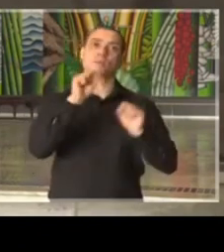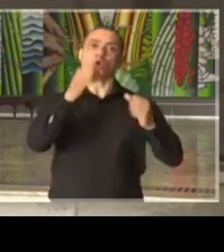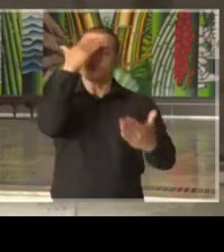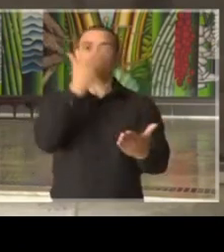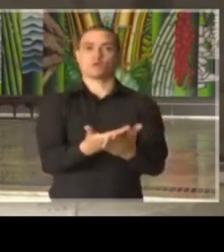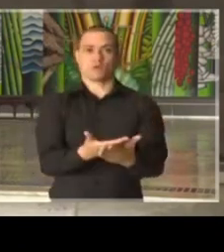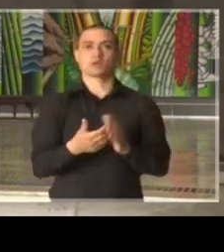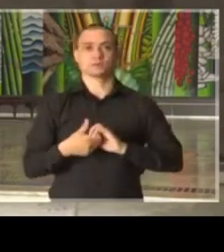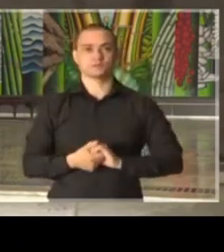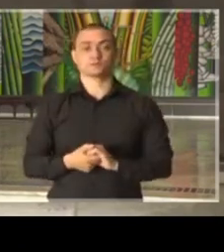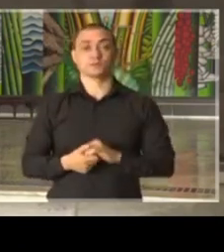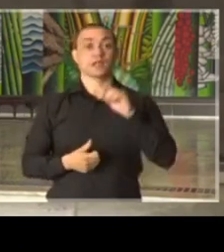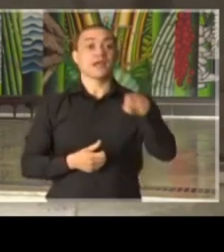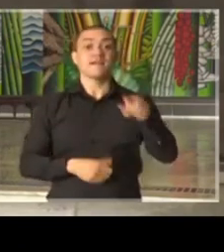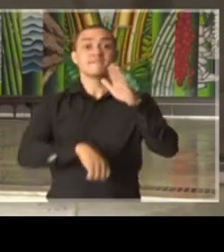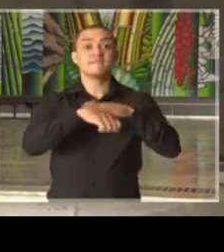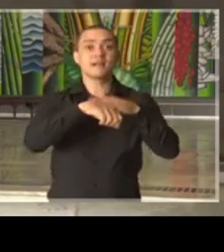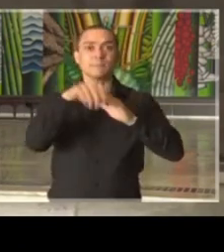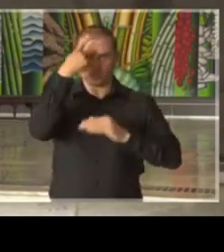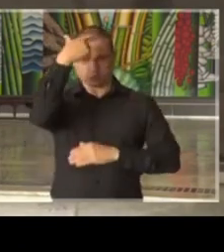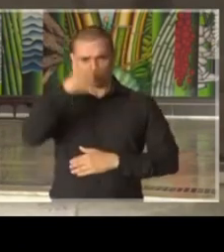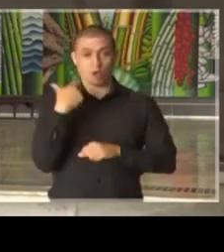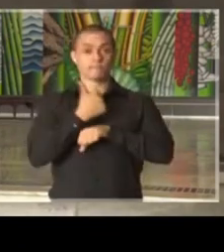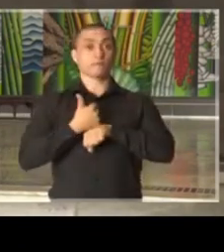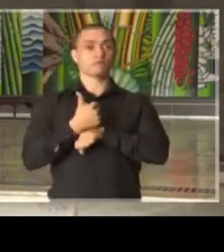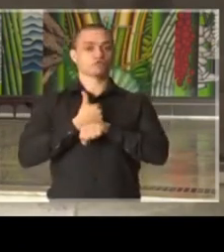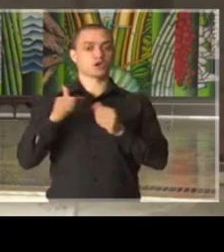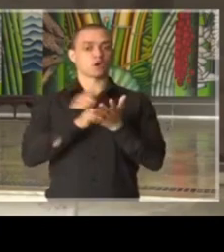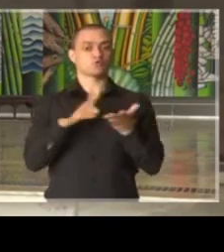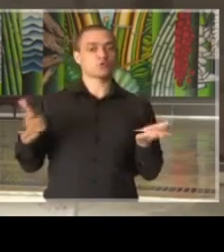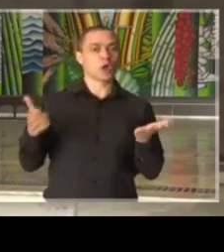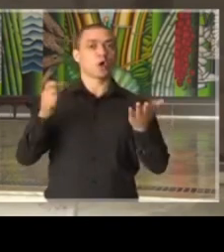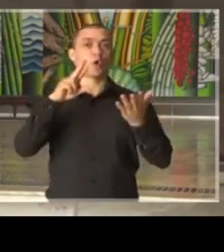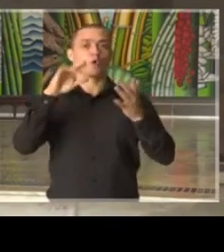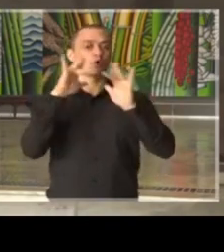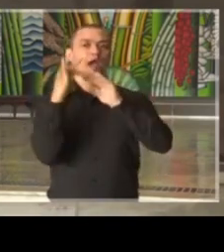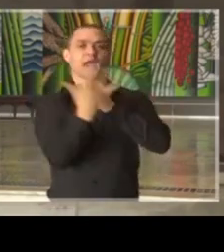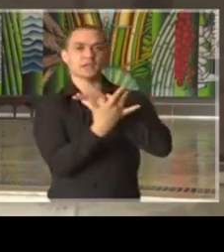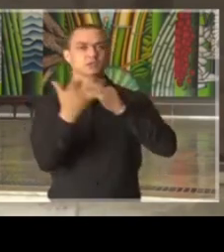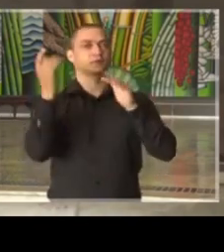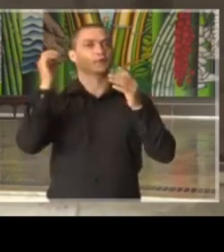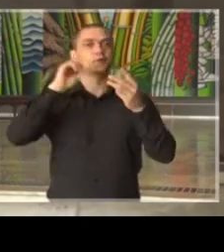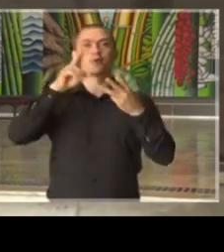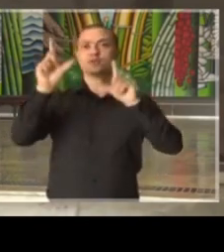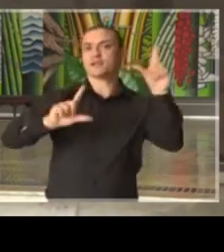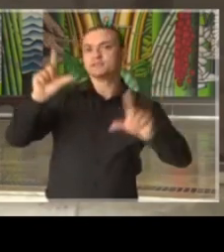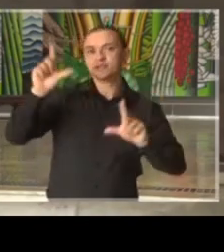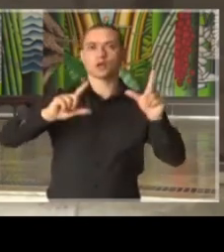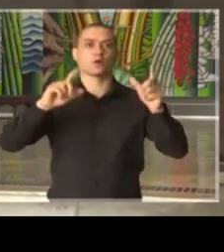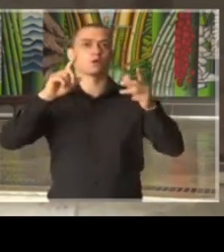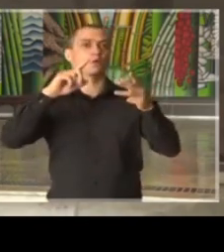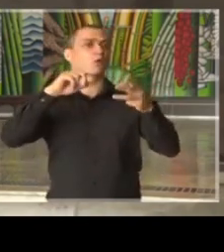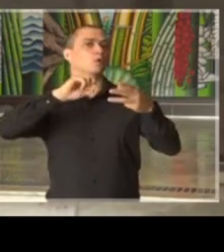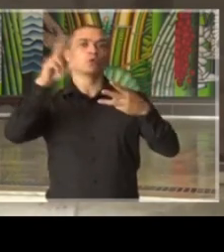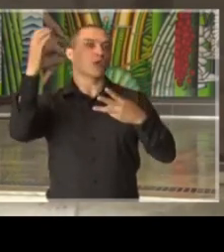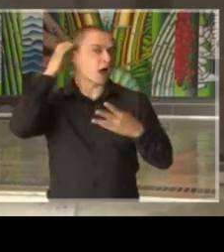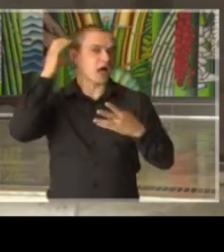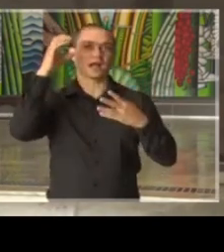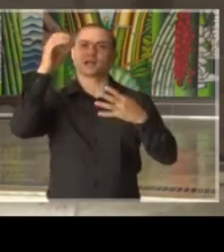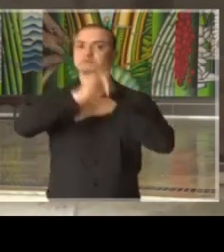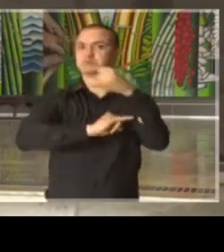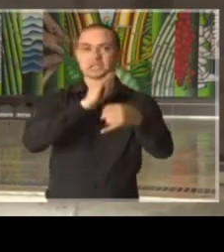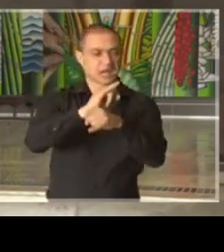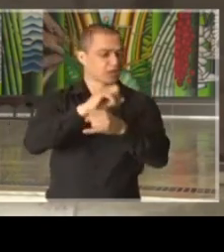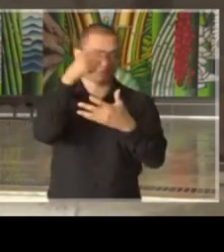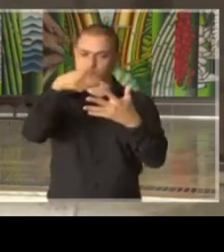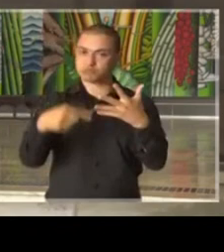do mercado, produzidas por jornalistas para as redes sociais, produzidas por jornalistas para emissoras de TV, emissoras de